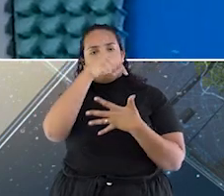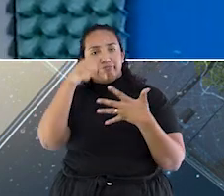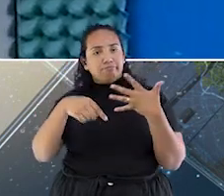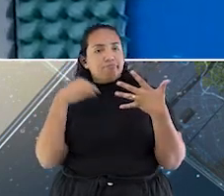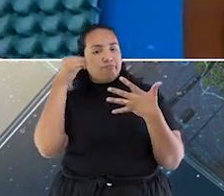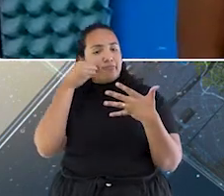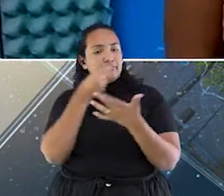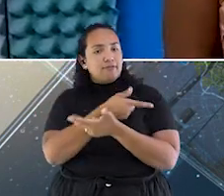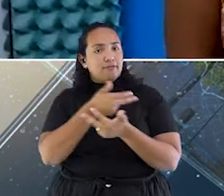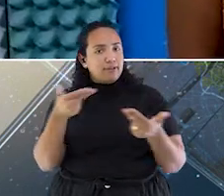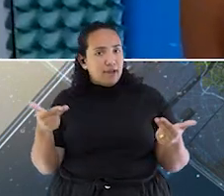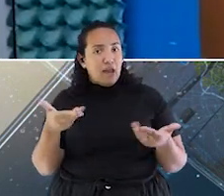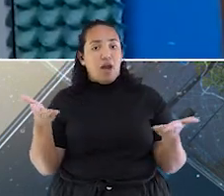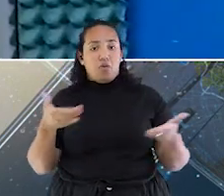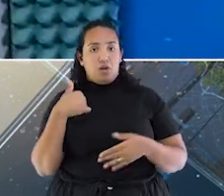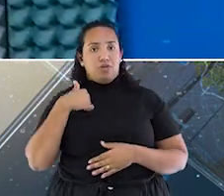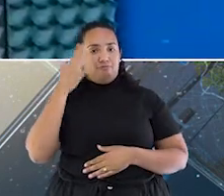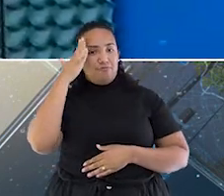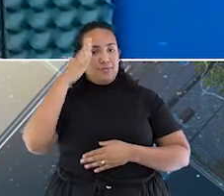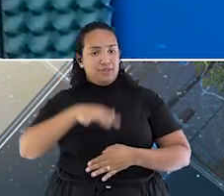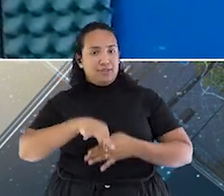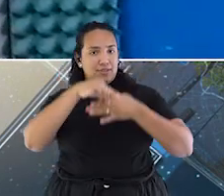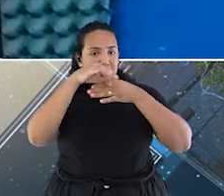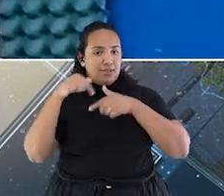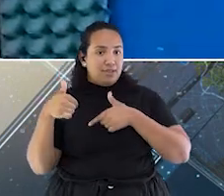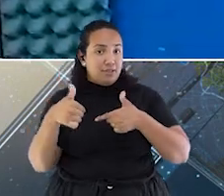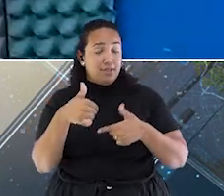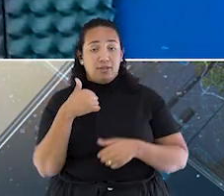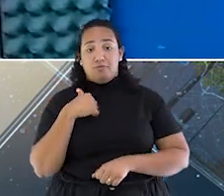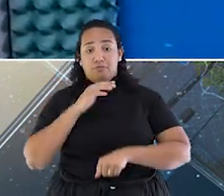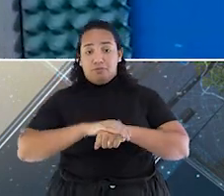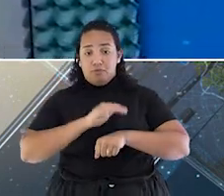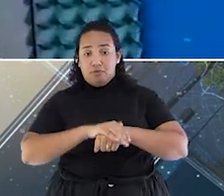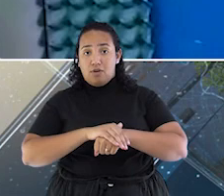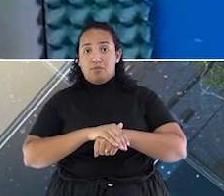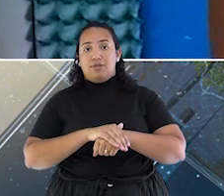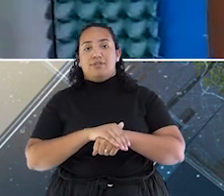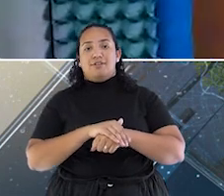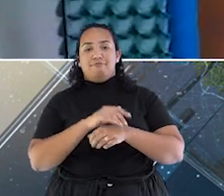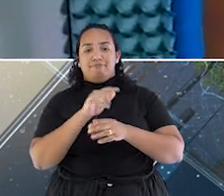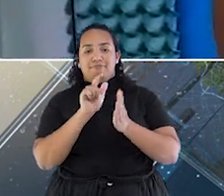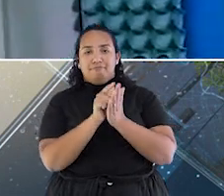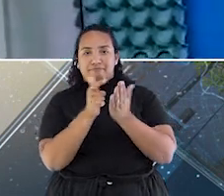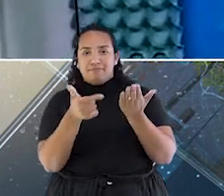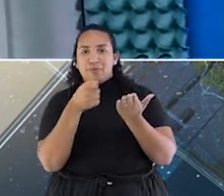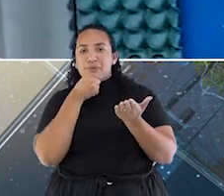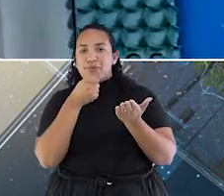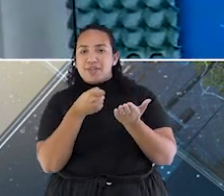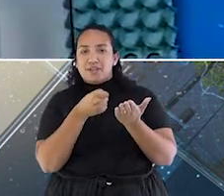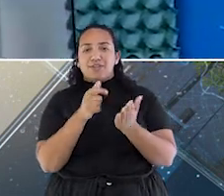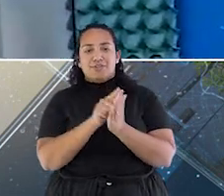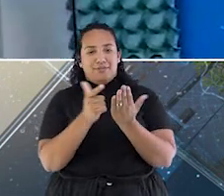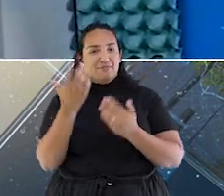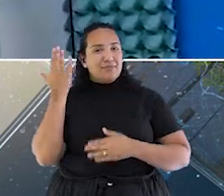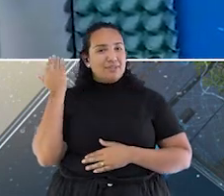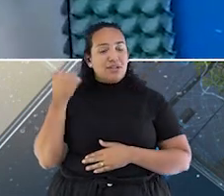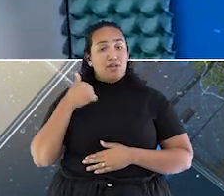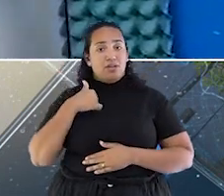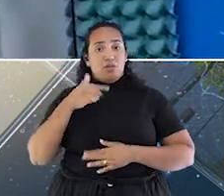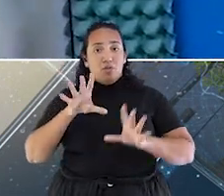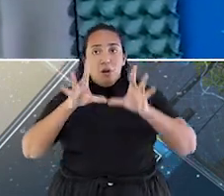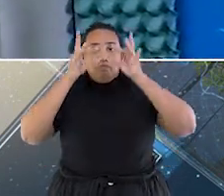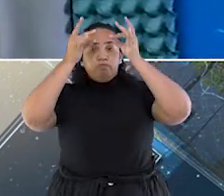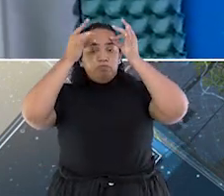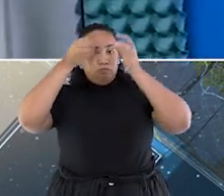liderar. Eu fiz a minha própria matéria no jornal passado e isso trouxe muito aprendizado para mim. E